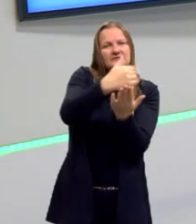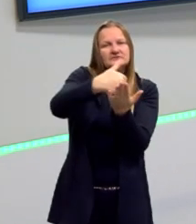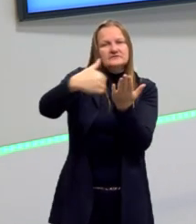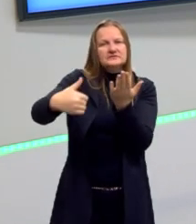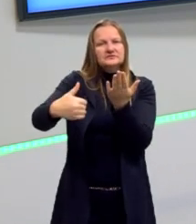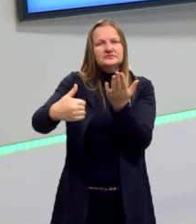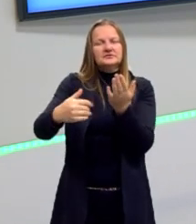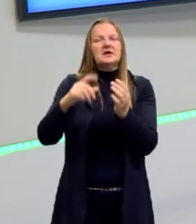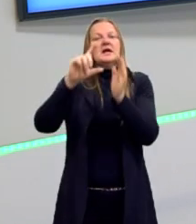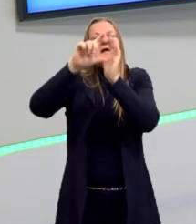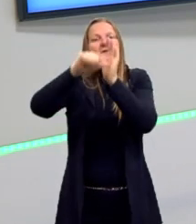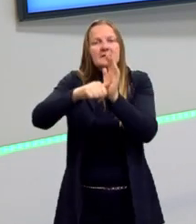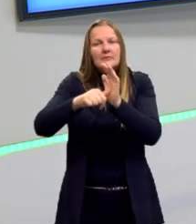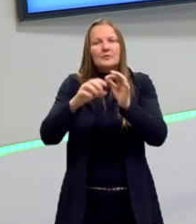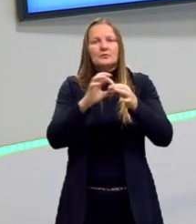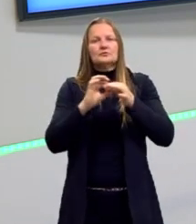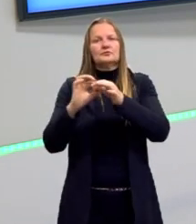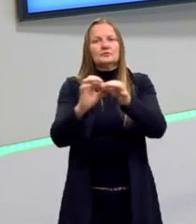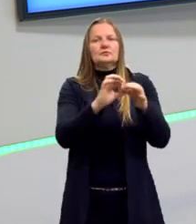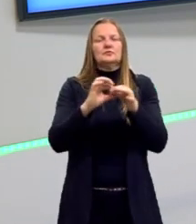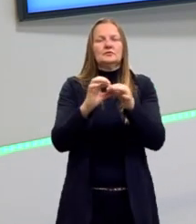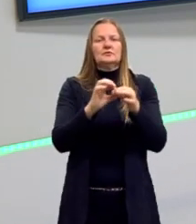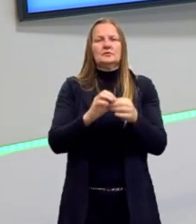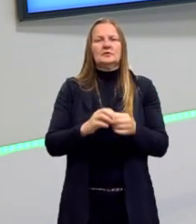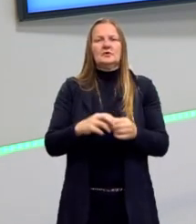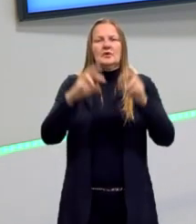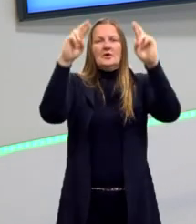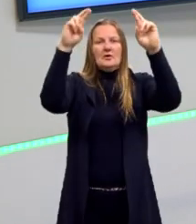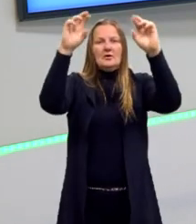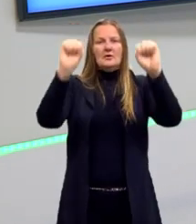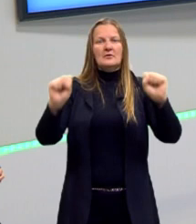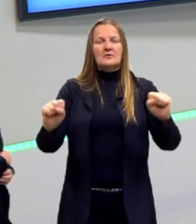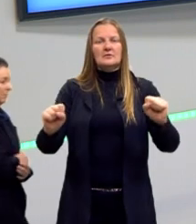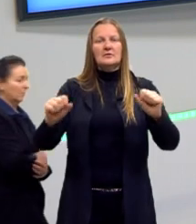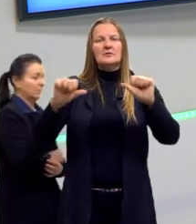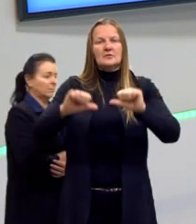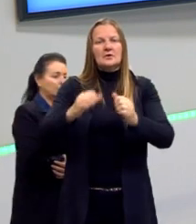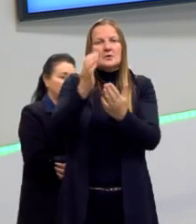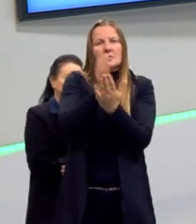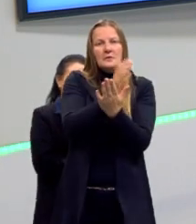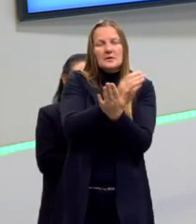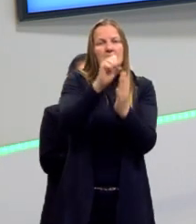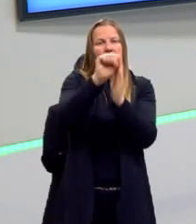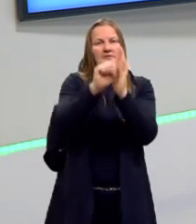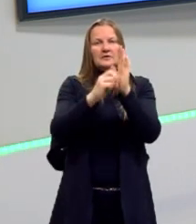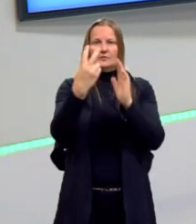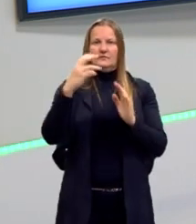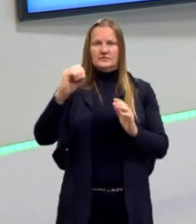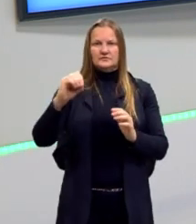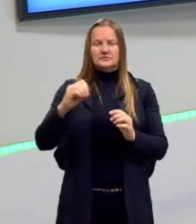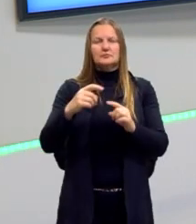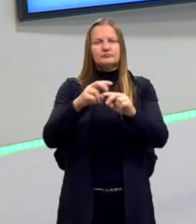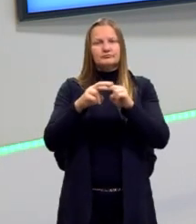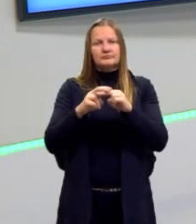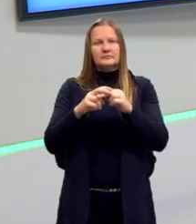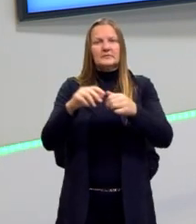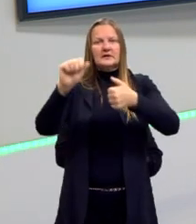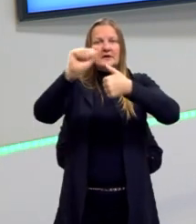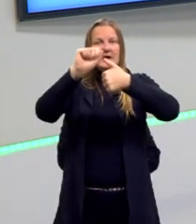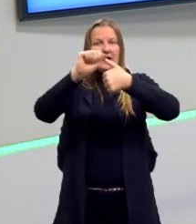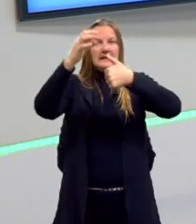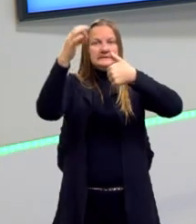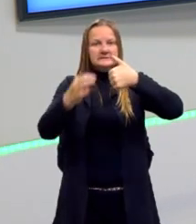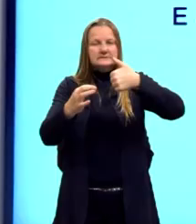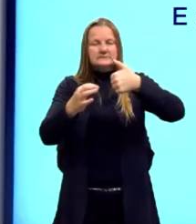E vai ser unificada ali com a queda da União Soviética na segunda metade do século XX. Então, a nossa opção é A.